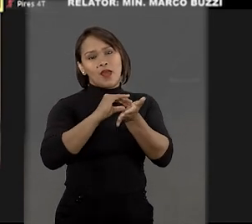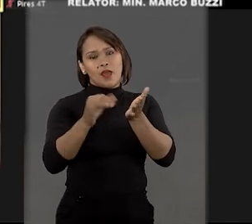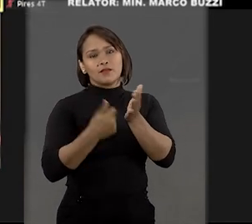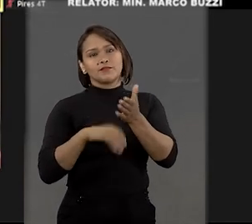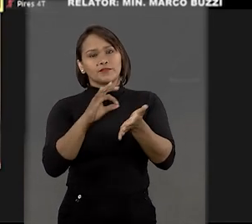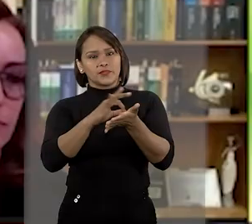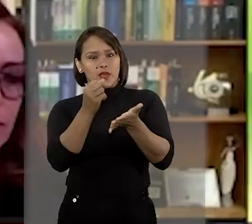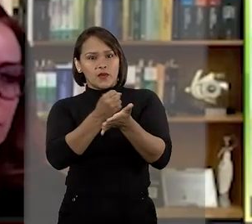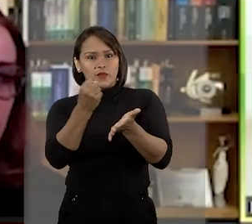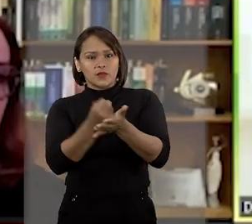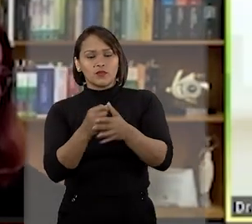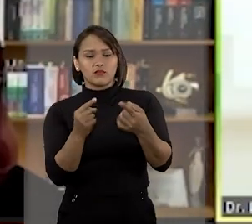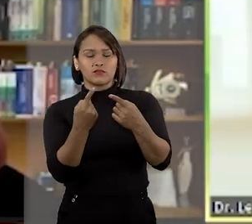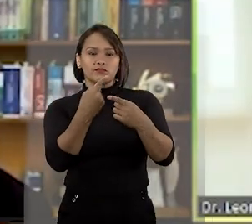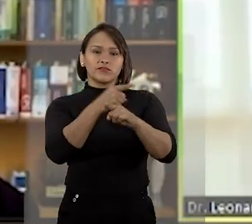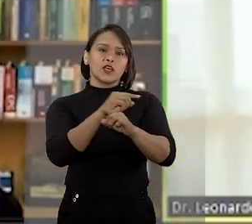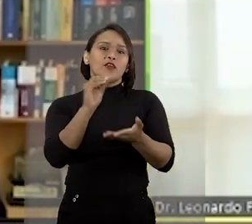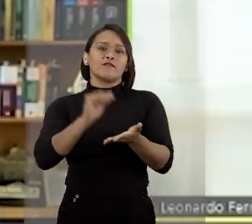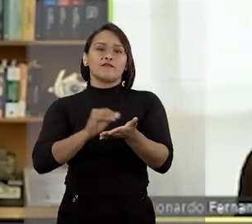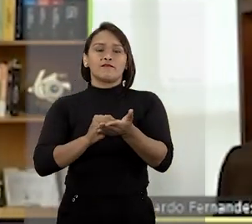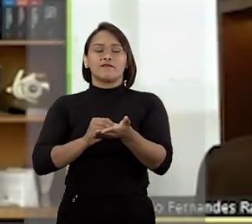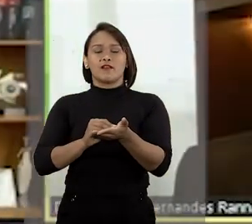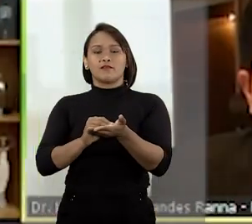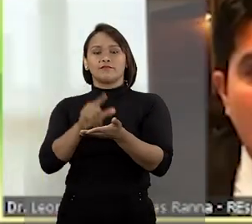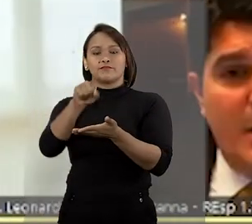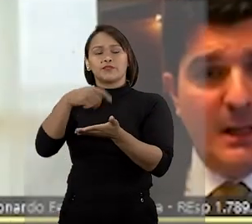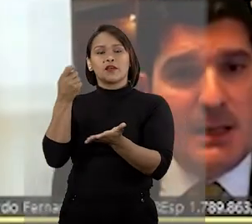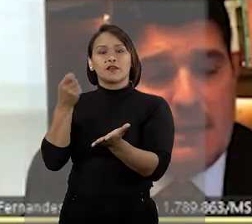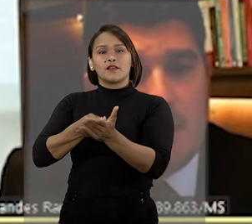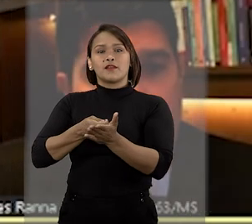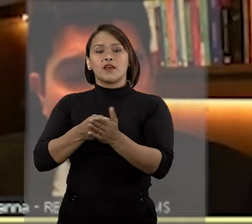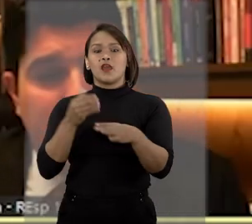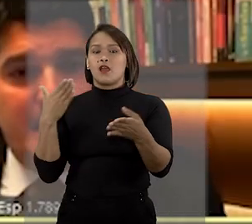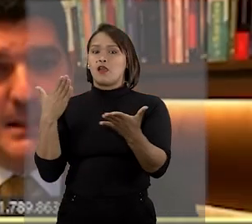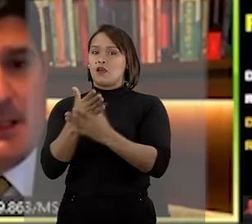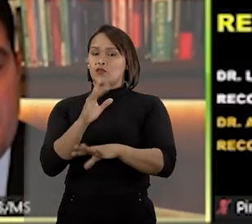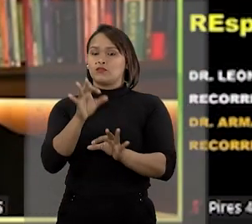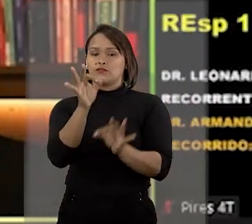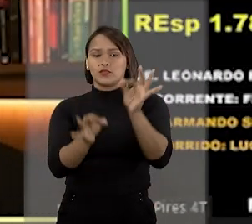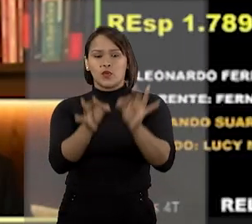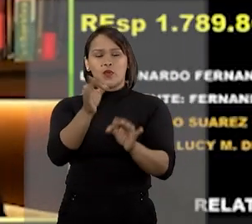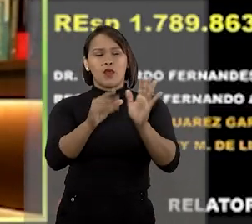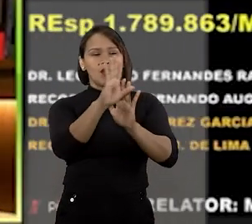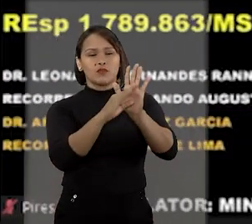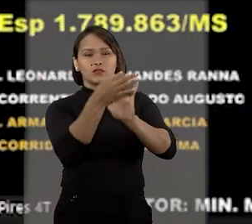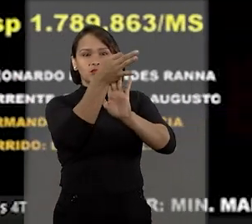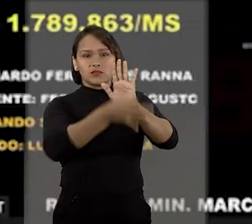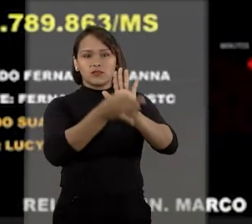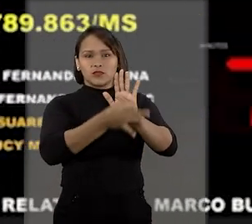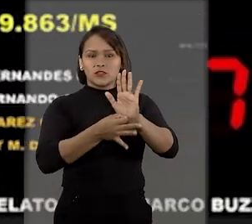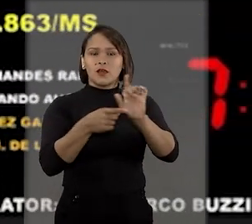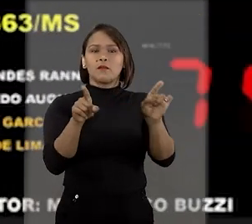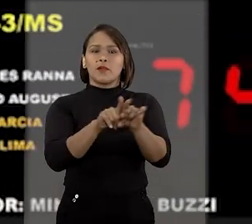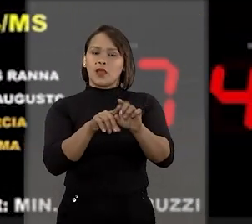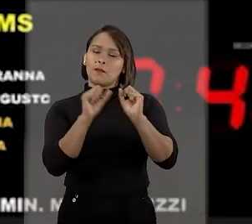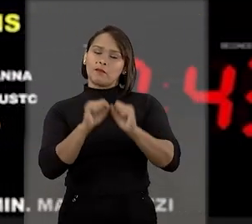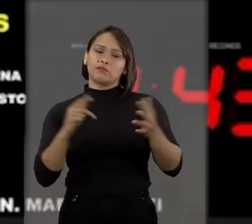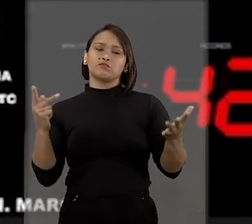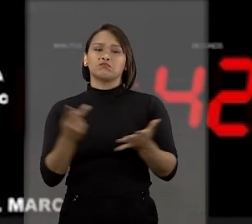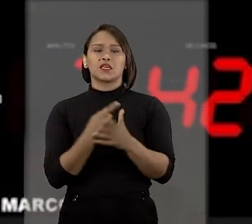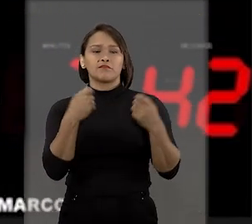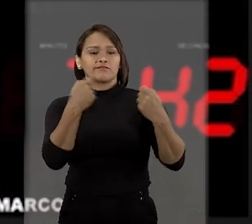previsão expressa de resolução contratual por falta de pagamento autoriza o ajuizamento de ação possessória,